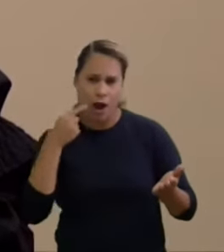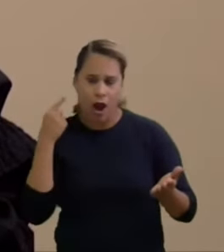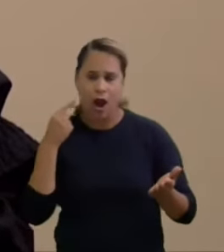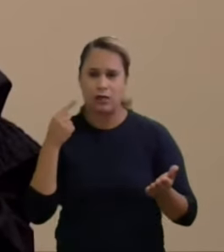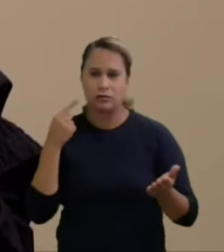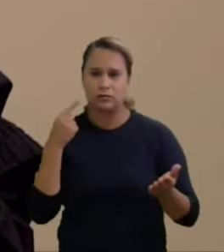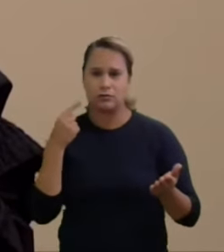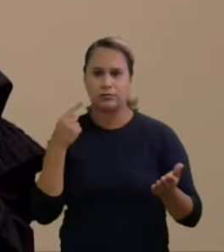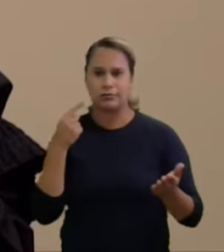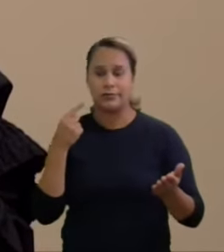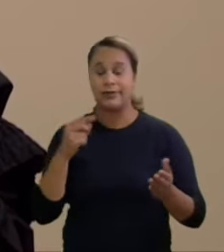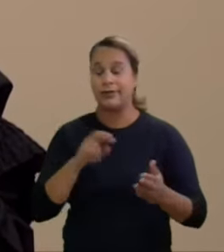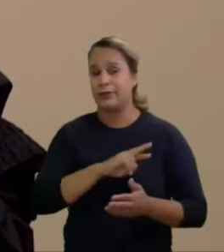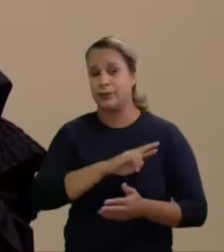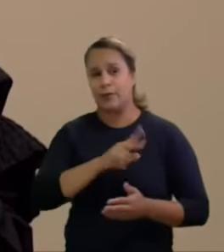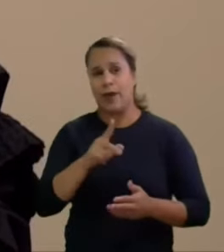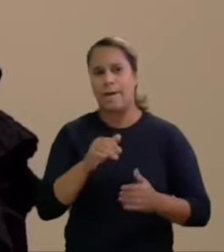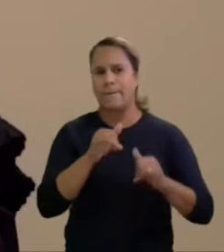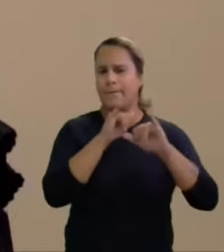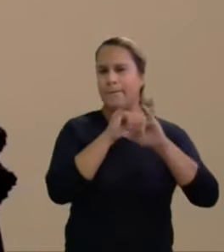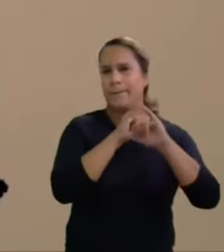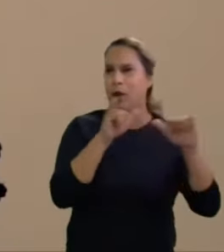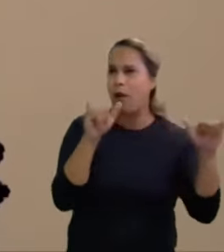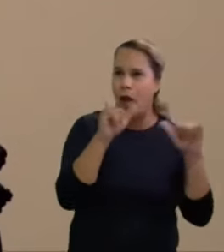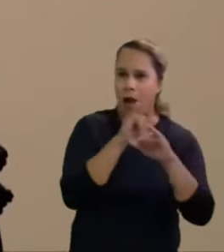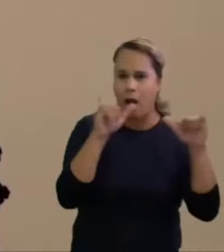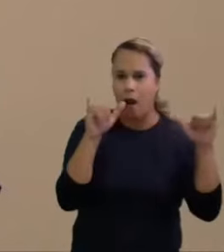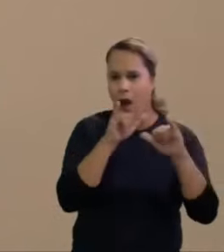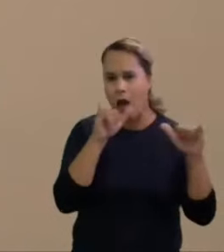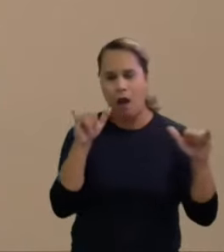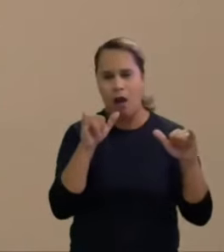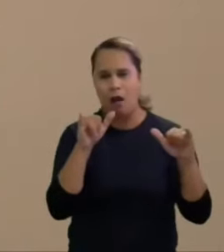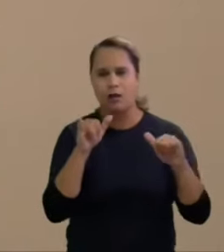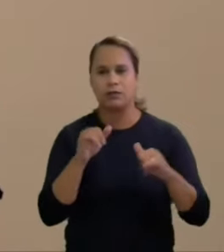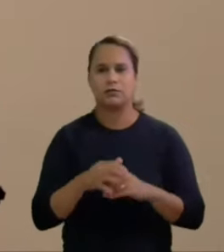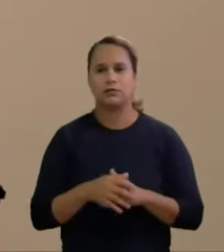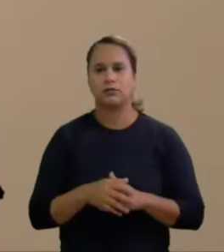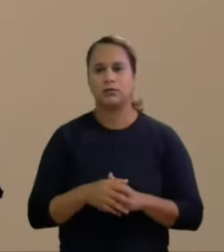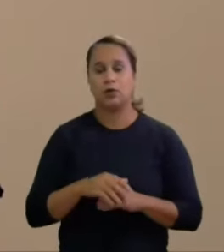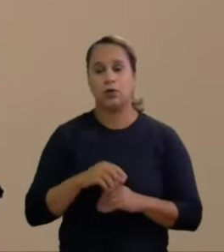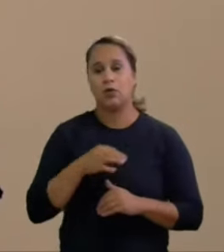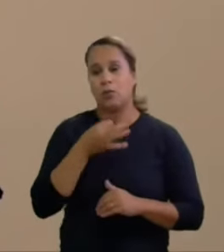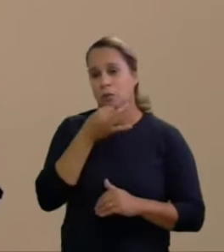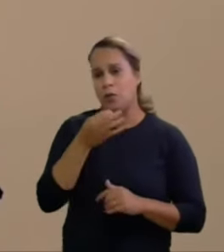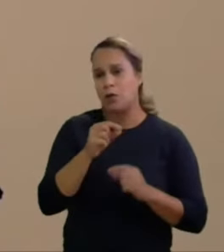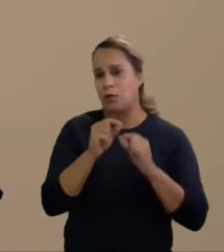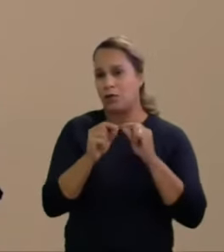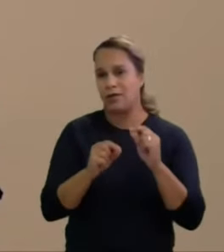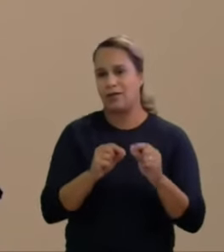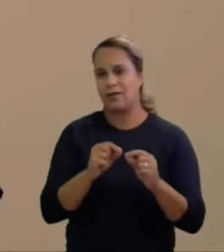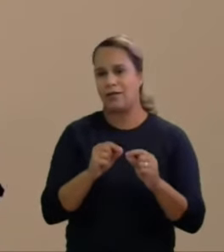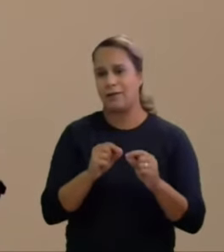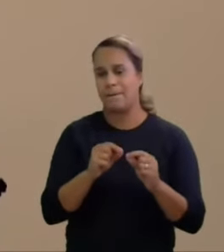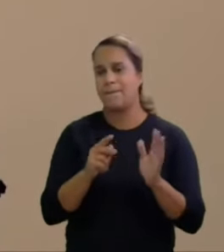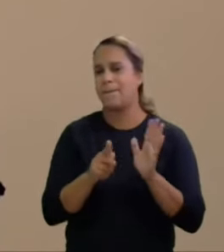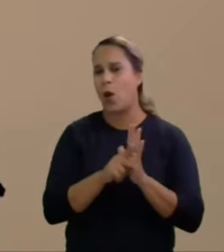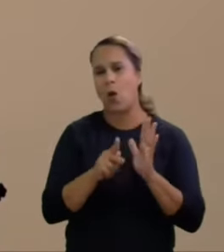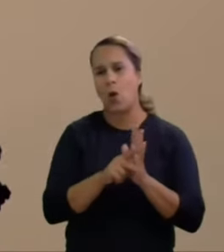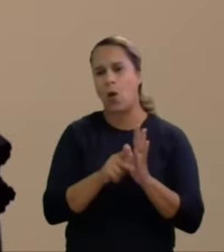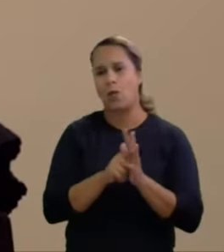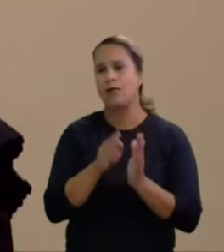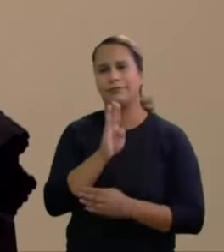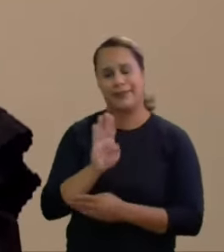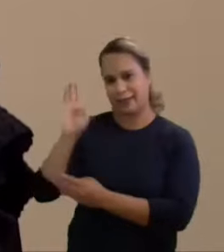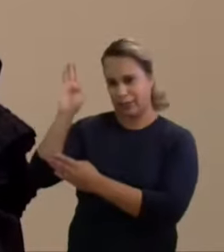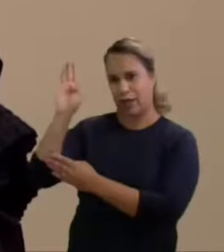propaganda ou aquela menção que se dirige propriamente ao candidato. E o